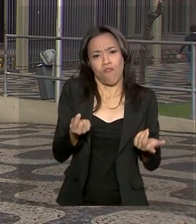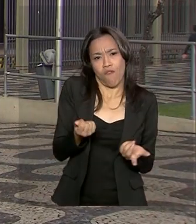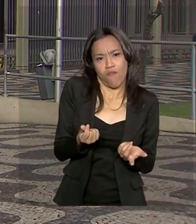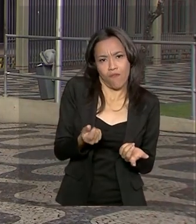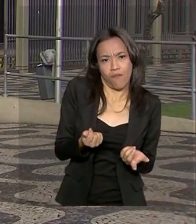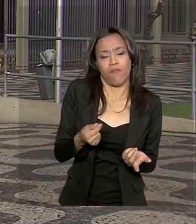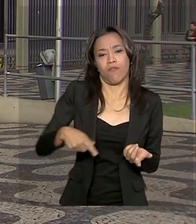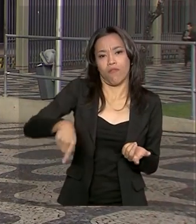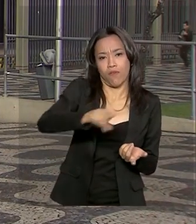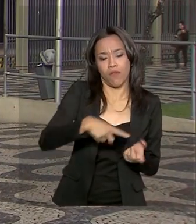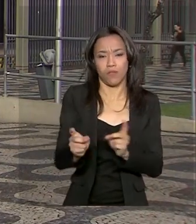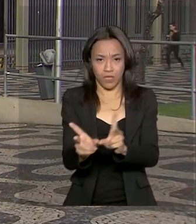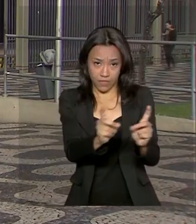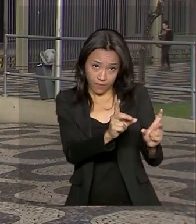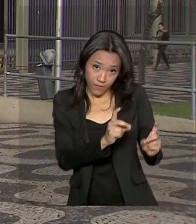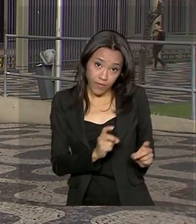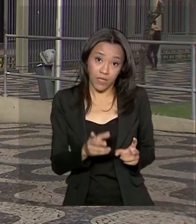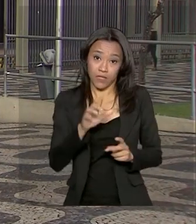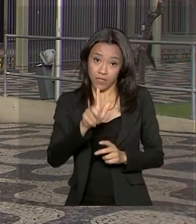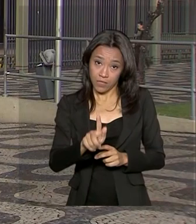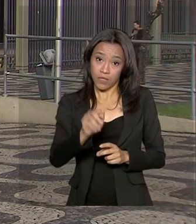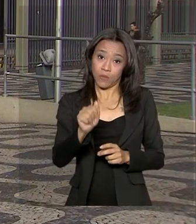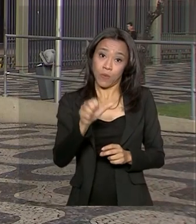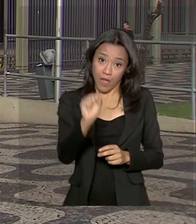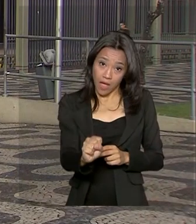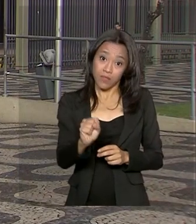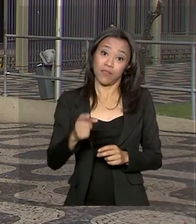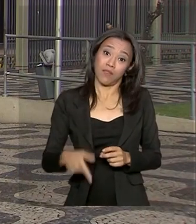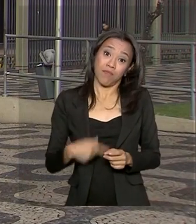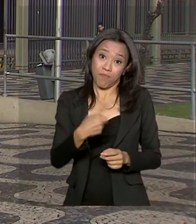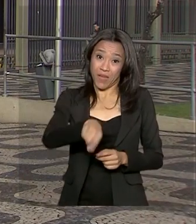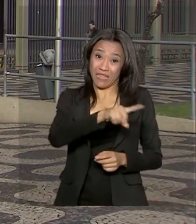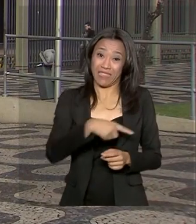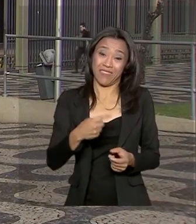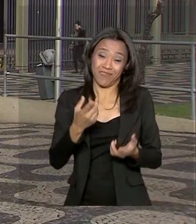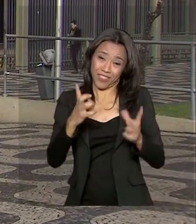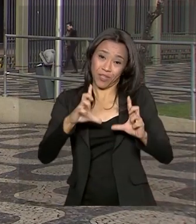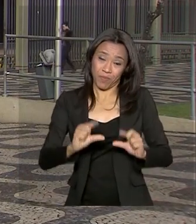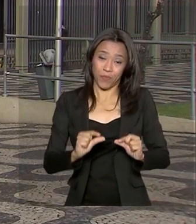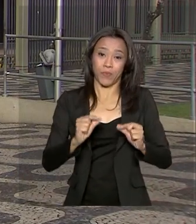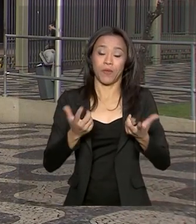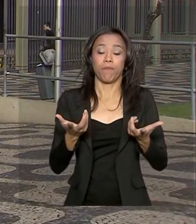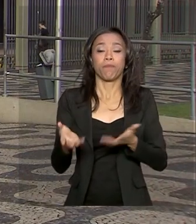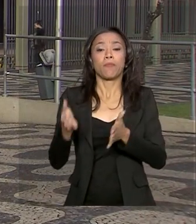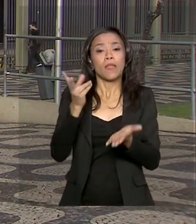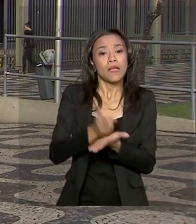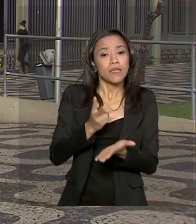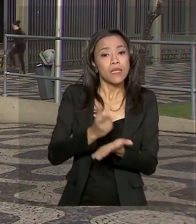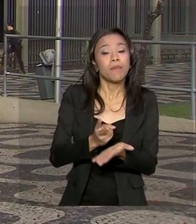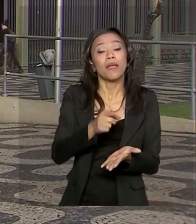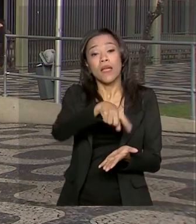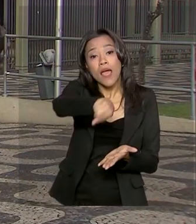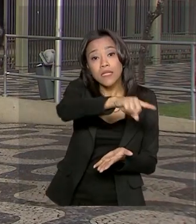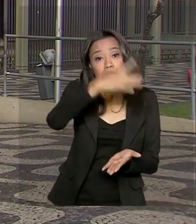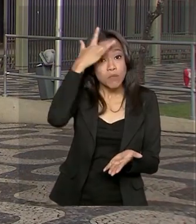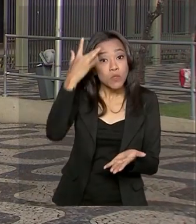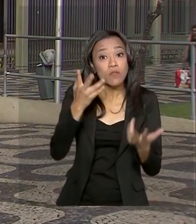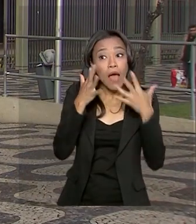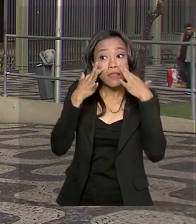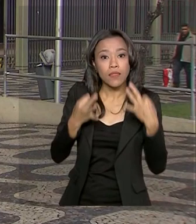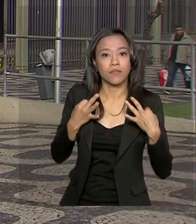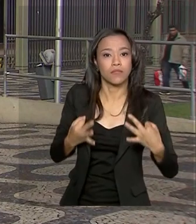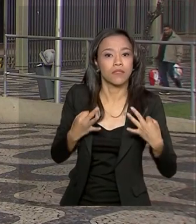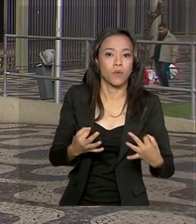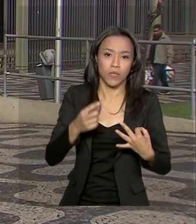no mercado externo sobre os valores domésticos, ou seja, aliviar o bolso do consumidor. E o mesmo consumidor final deve ficar atento, pois o